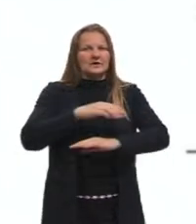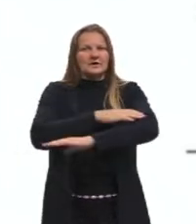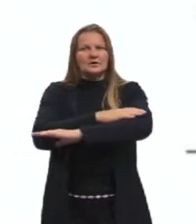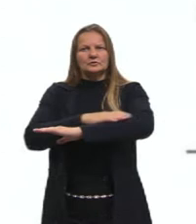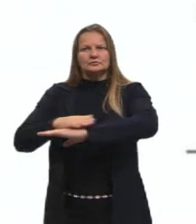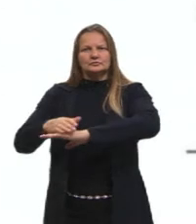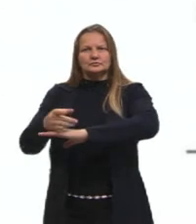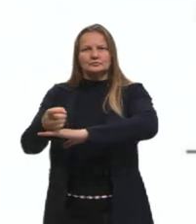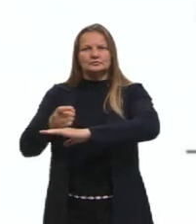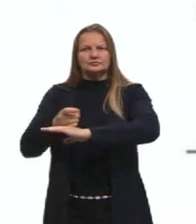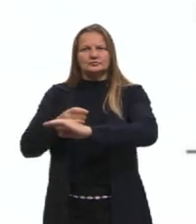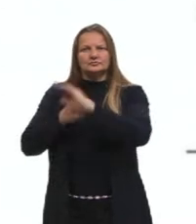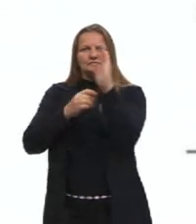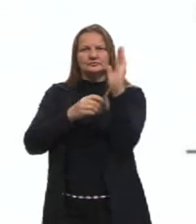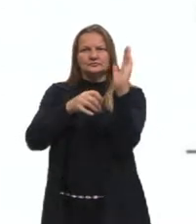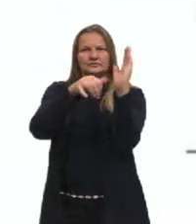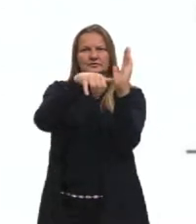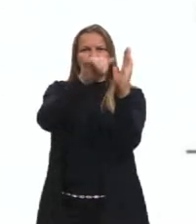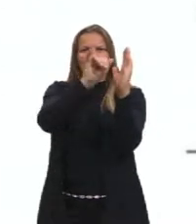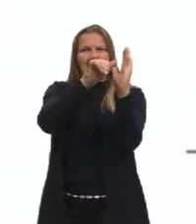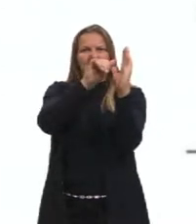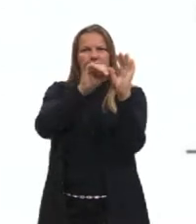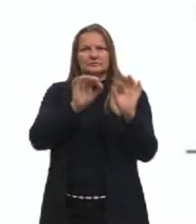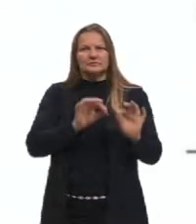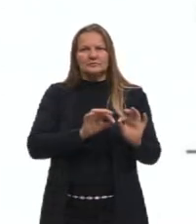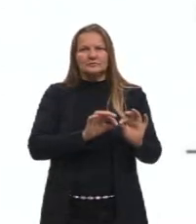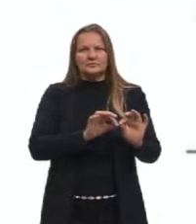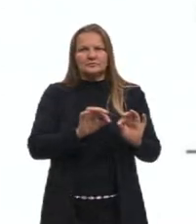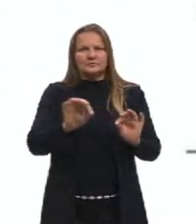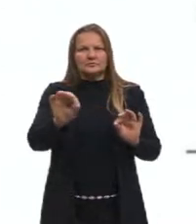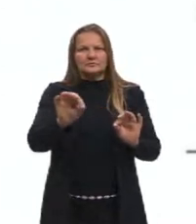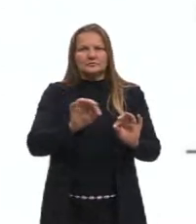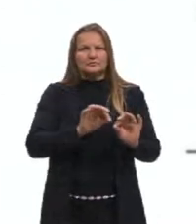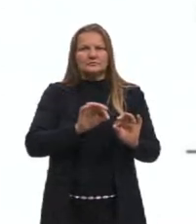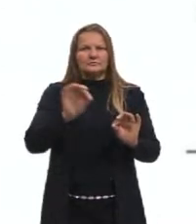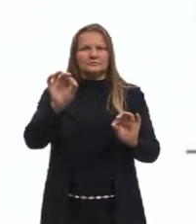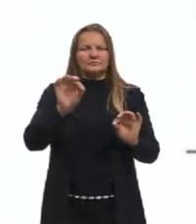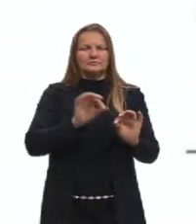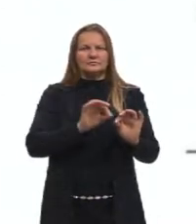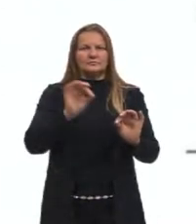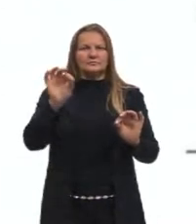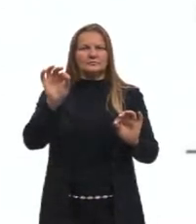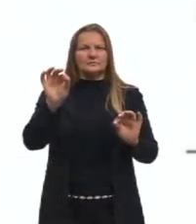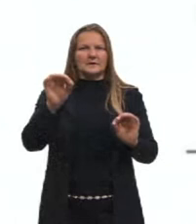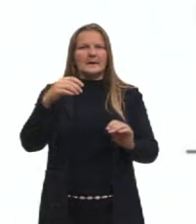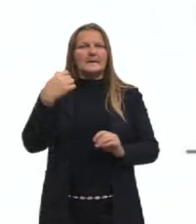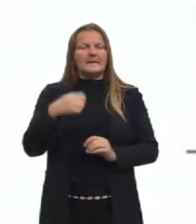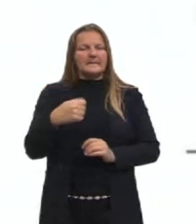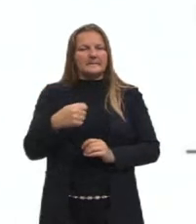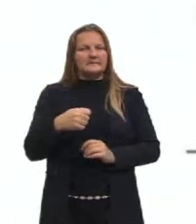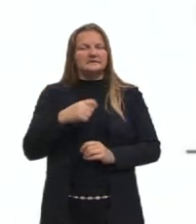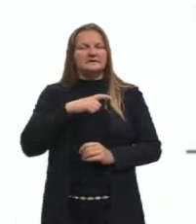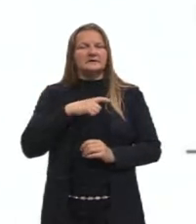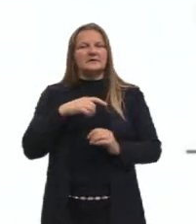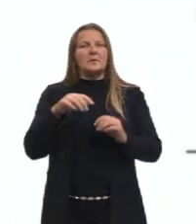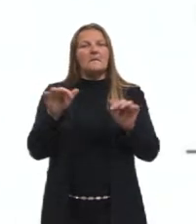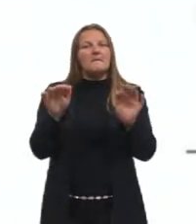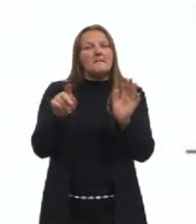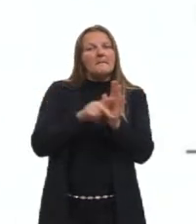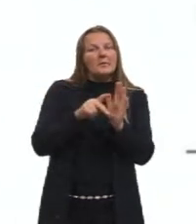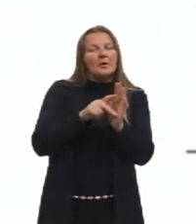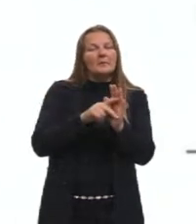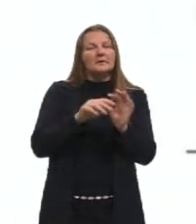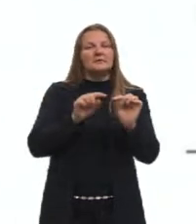quanto no eixo Y. Logo, a distância entre os pontos deve ser dada em função dessas